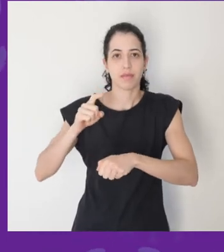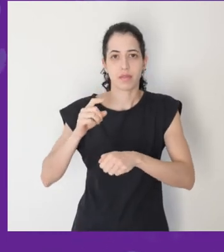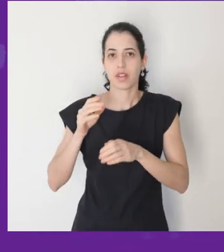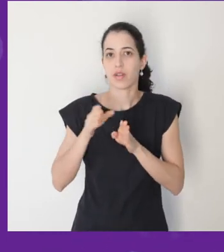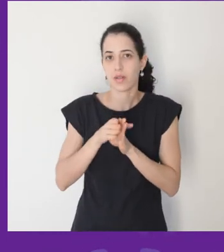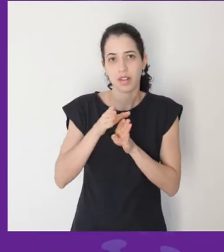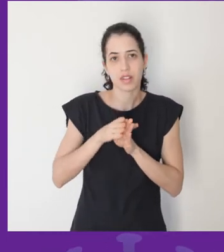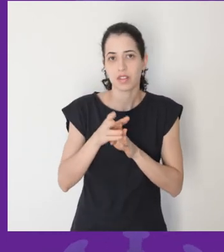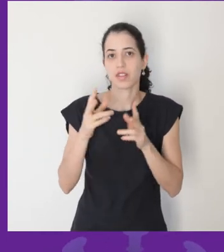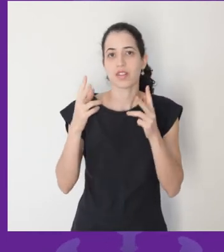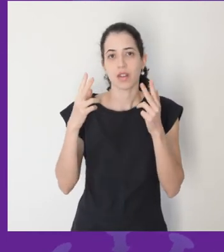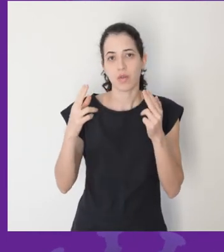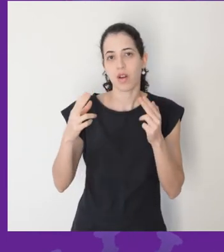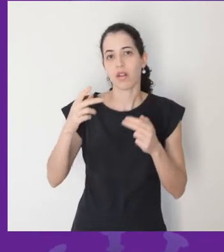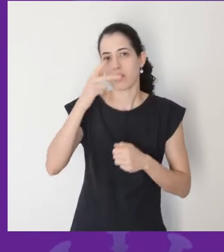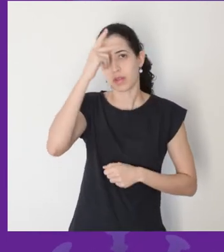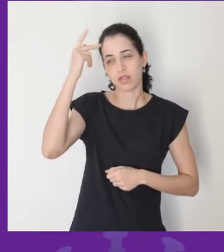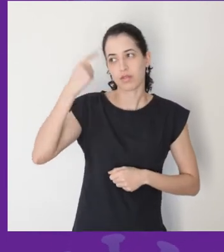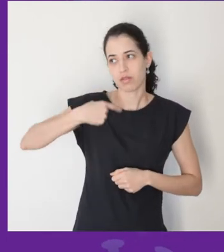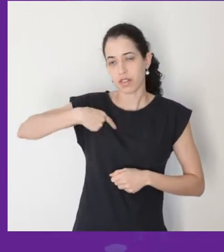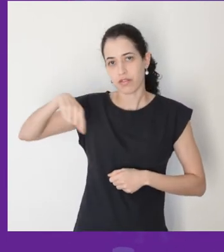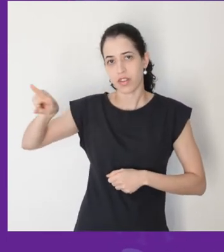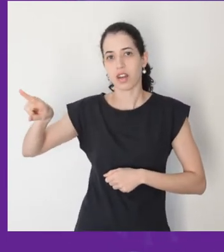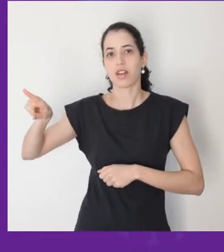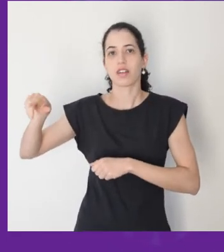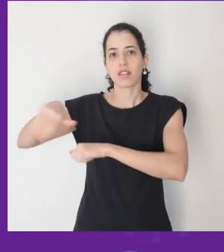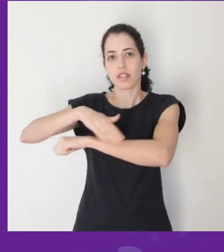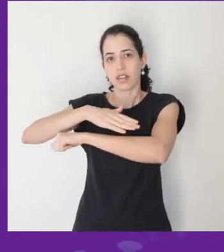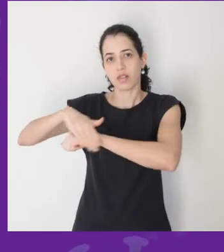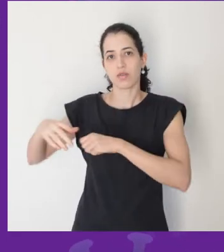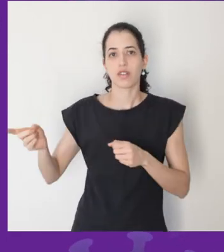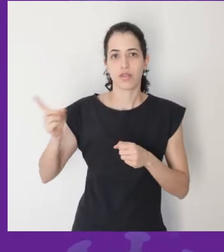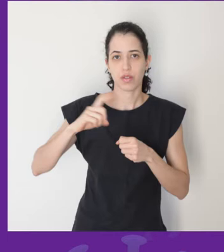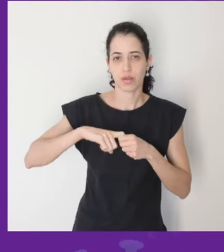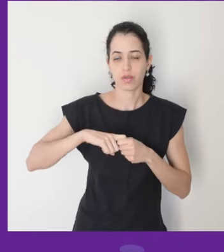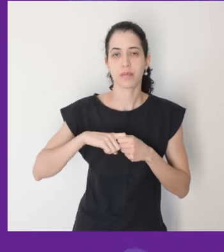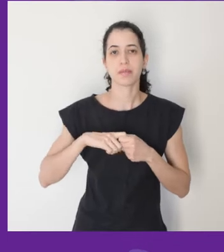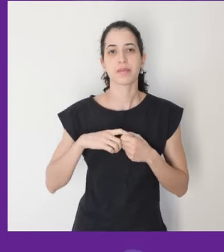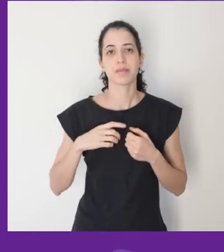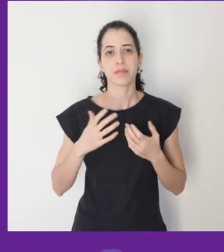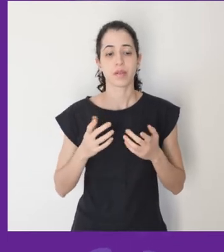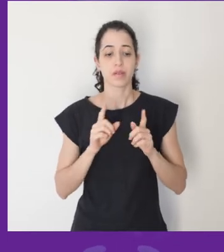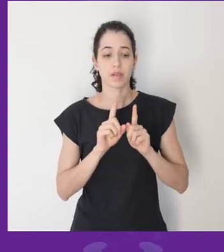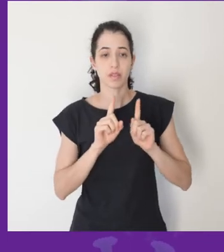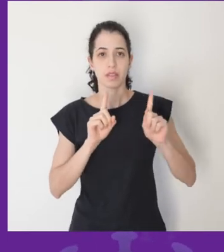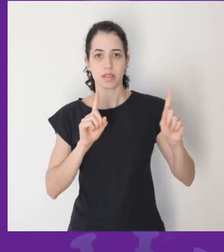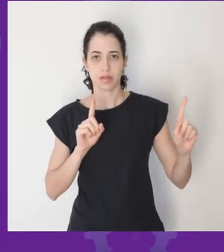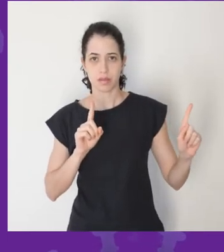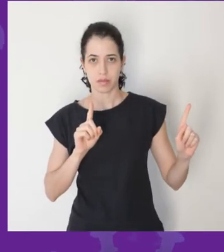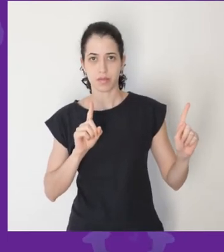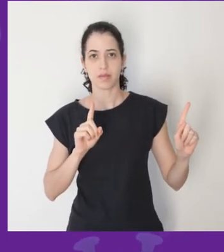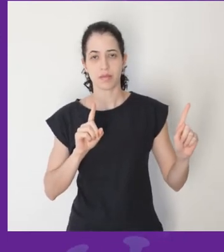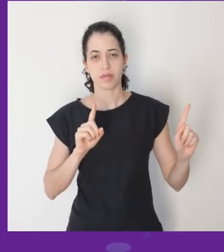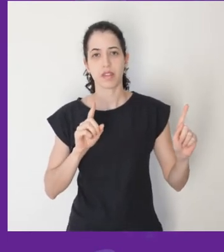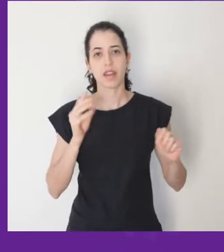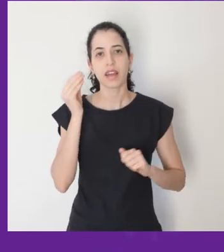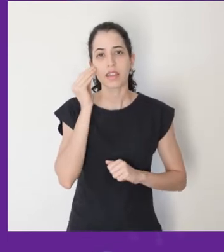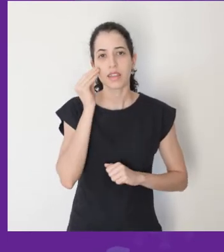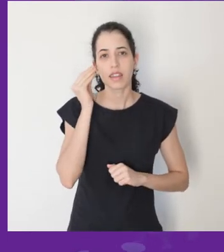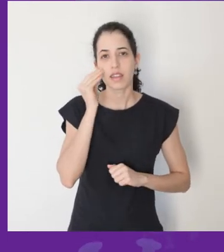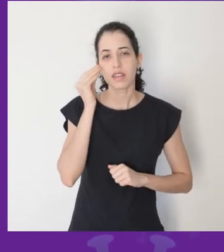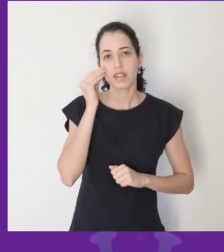orientando em relação a quem sai de casa para ir à rua e voltar. Então, o distanciamento